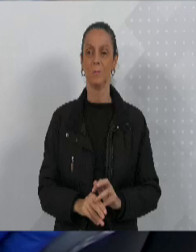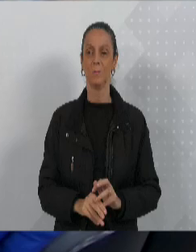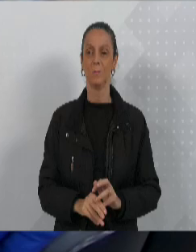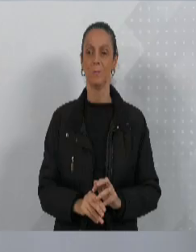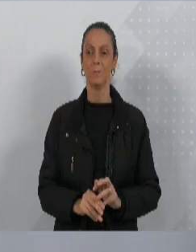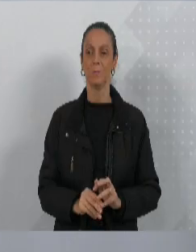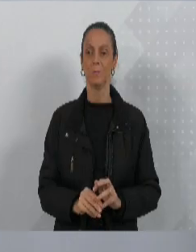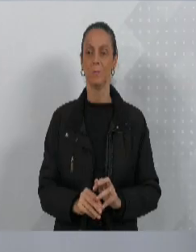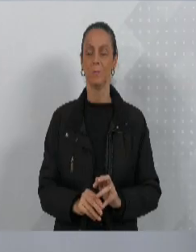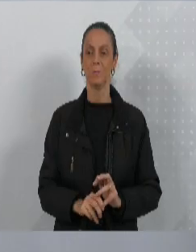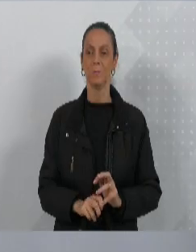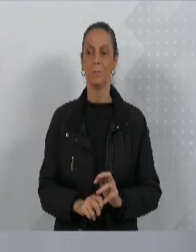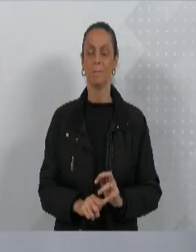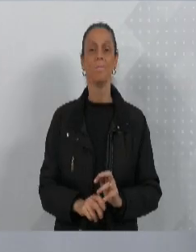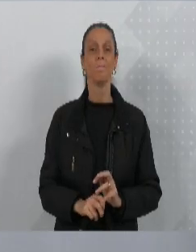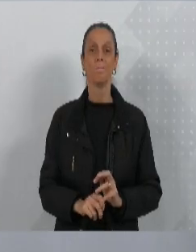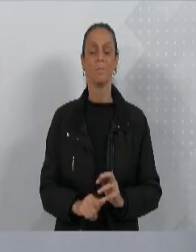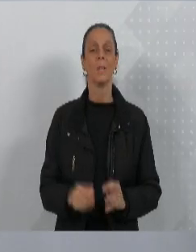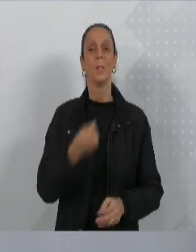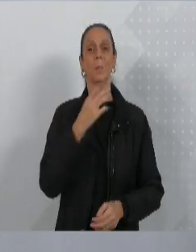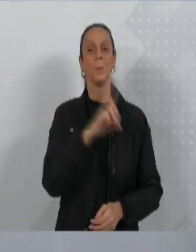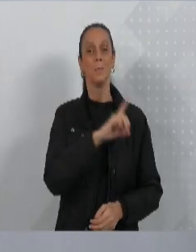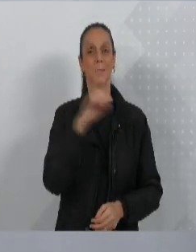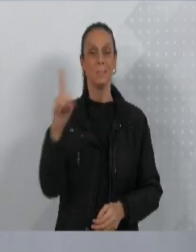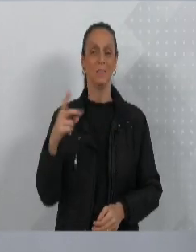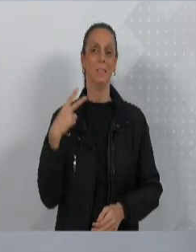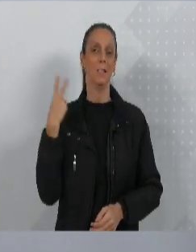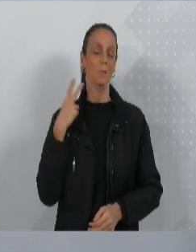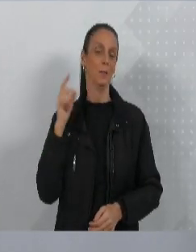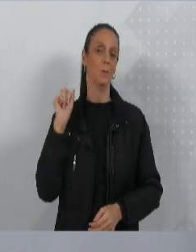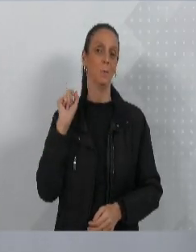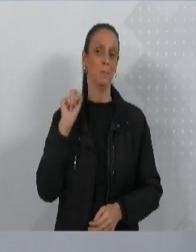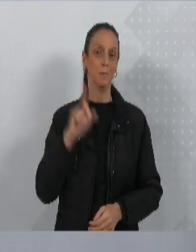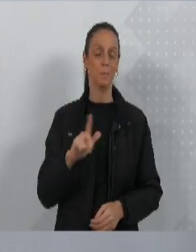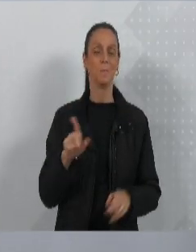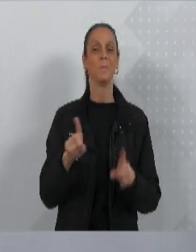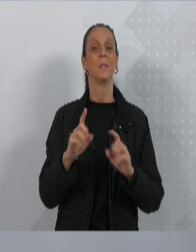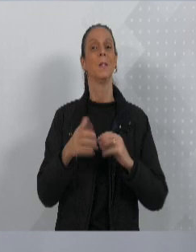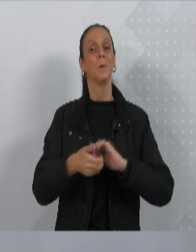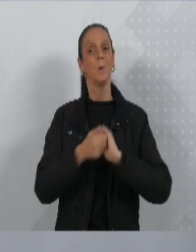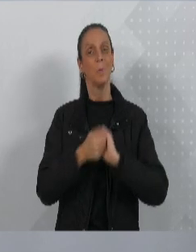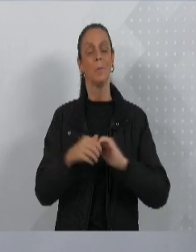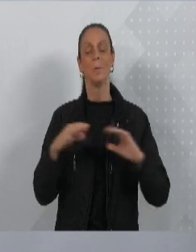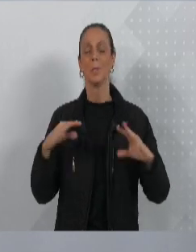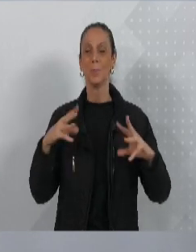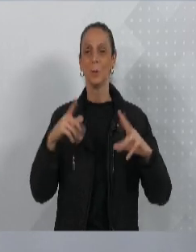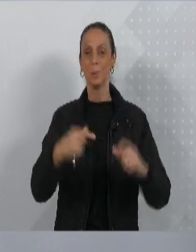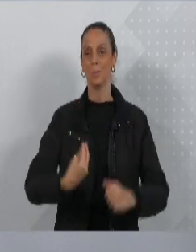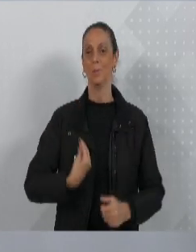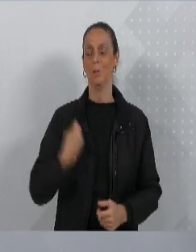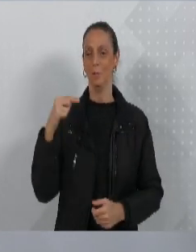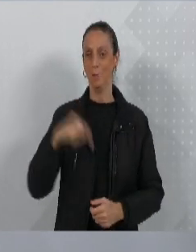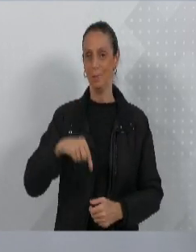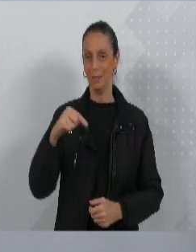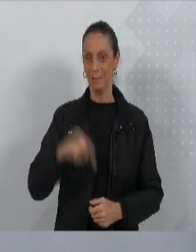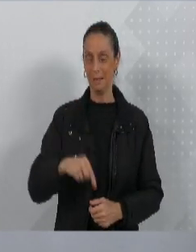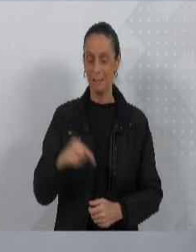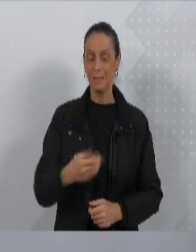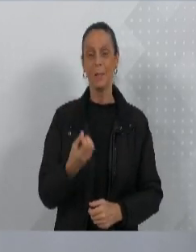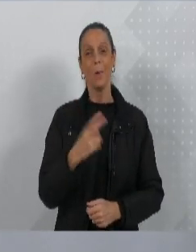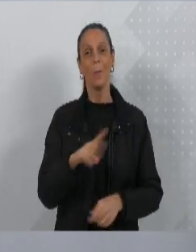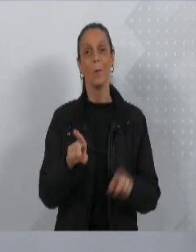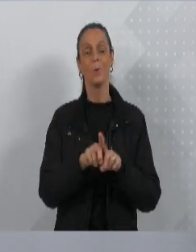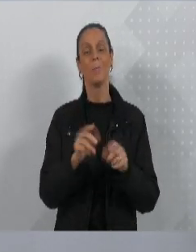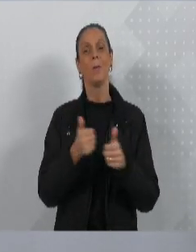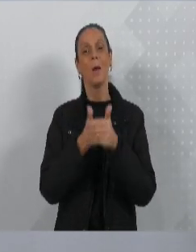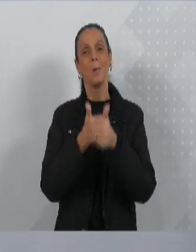Bom dia, vereador Maurício, que preside os trabalhos nesse momento. Cumprimento novamente todos que aqui estão presentes e aqueles que acompanham também os nossos trabalhos pelos